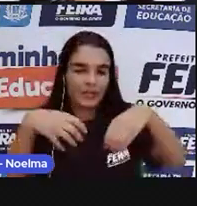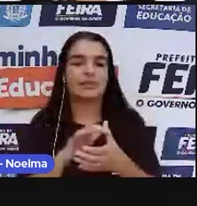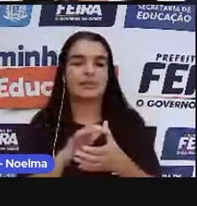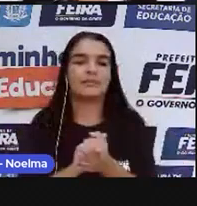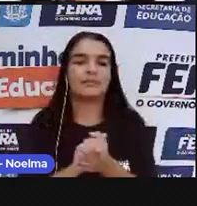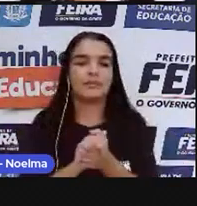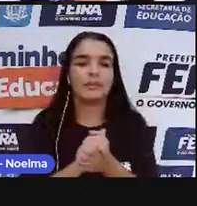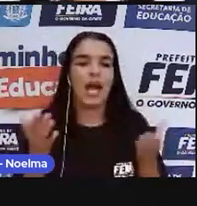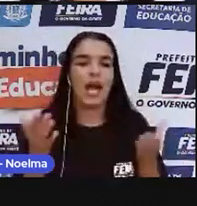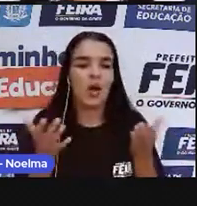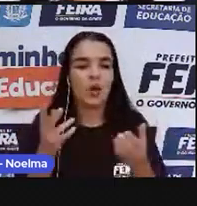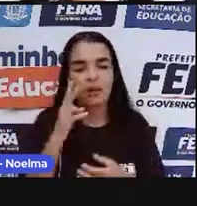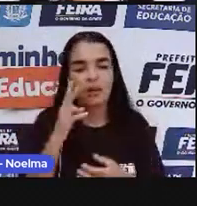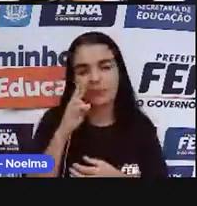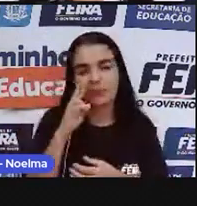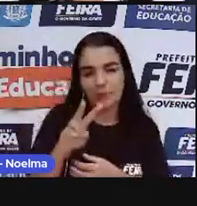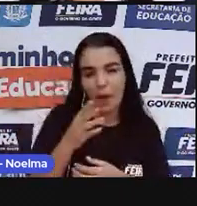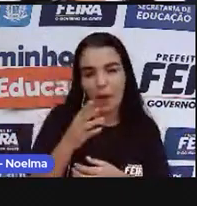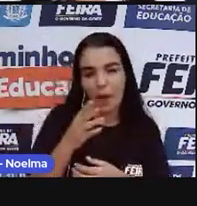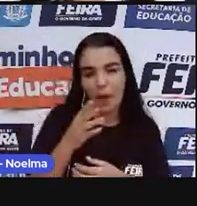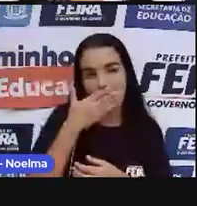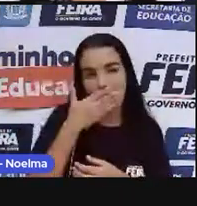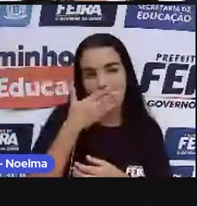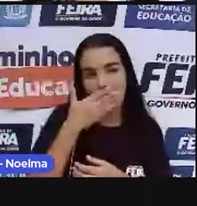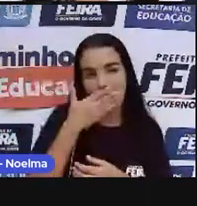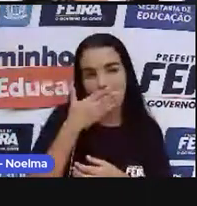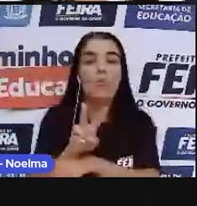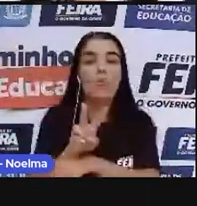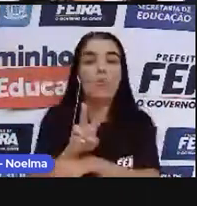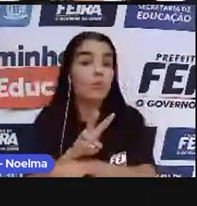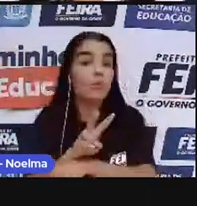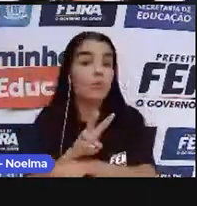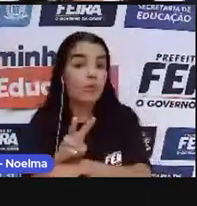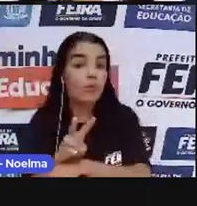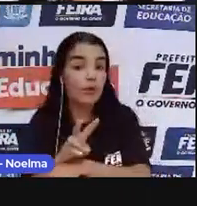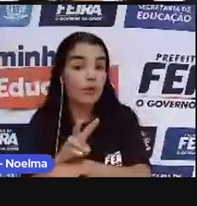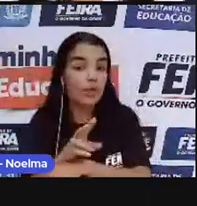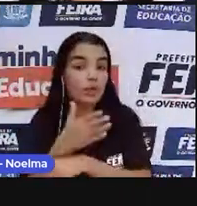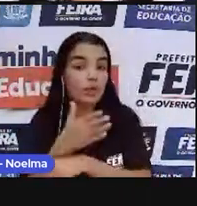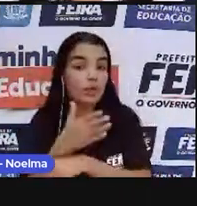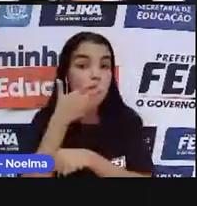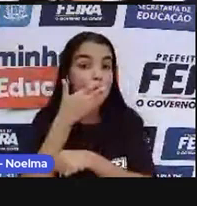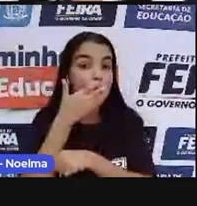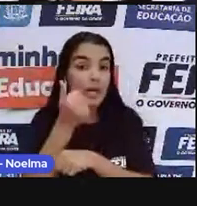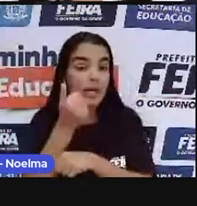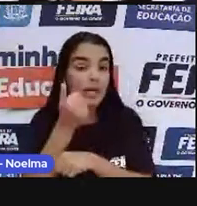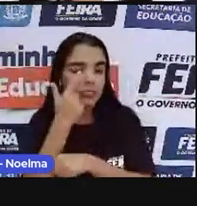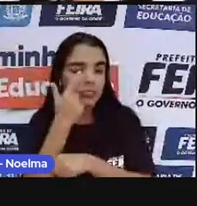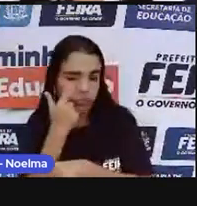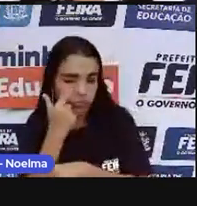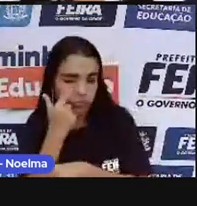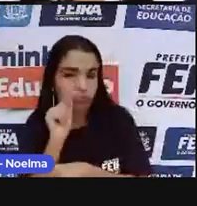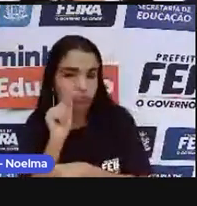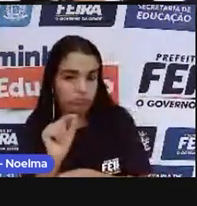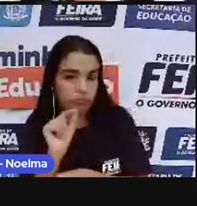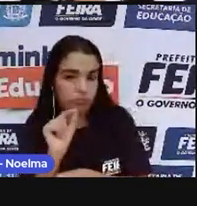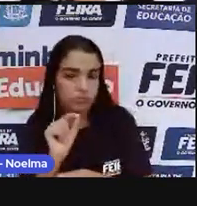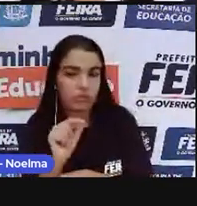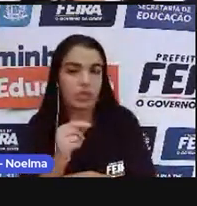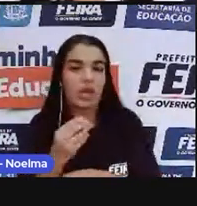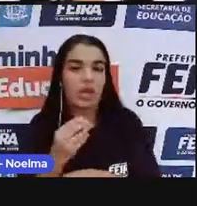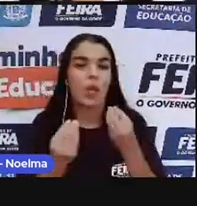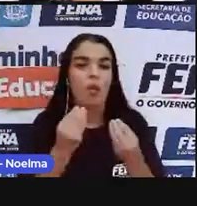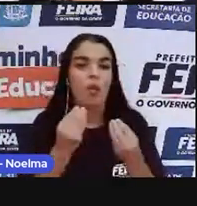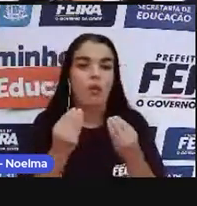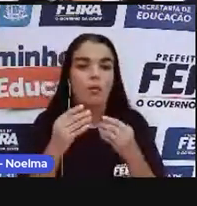gente entender um pouquinho mais sobre isso, a Pró vai colocar aqui para vocês um vídeo falando sobre o engenho de